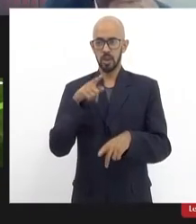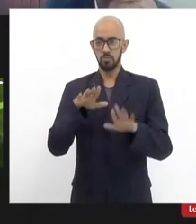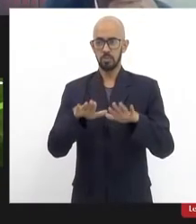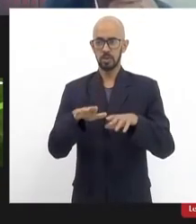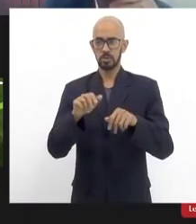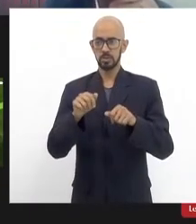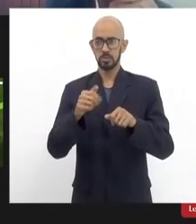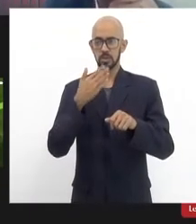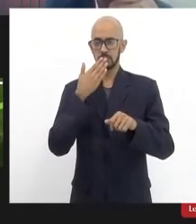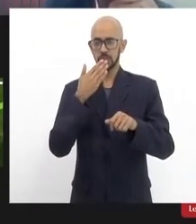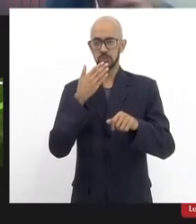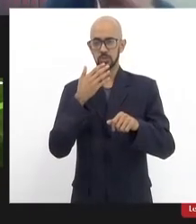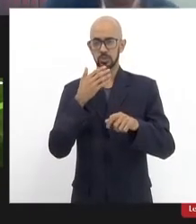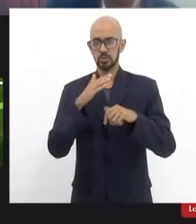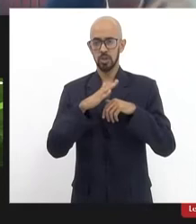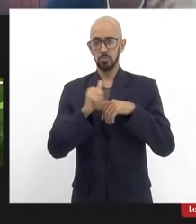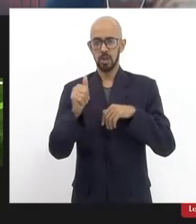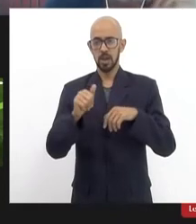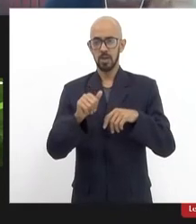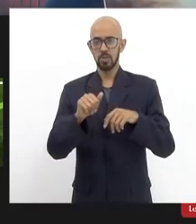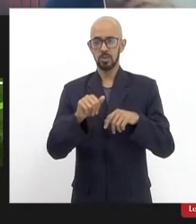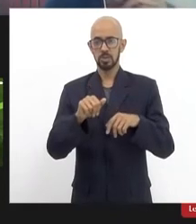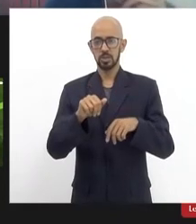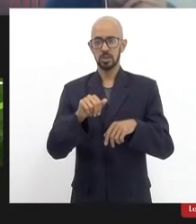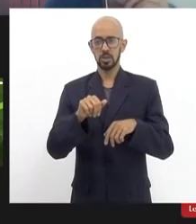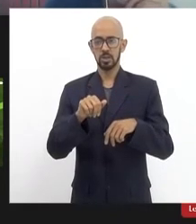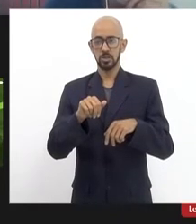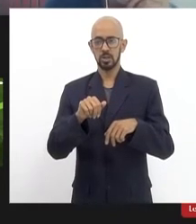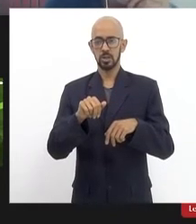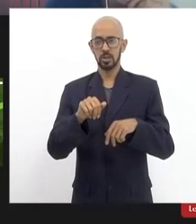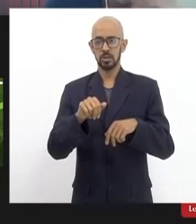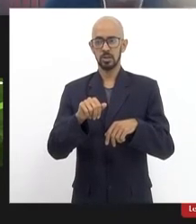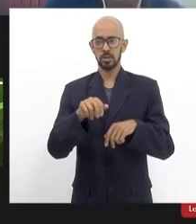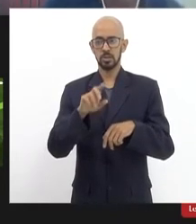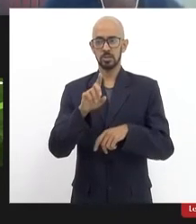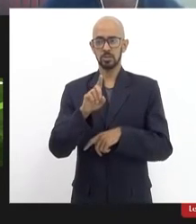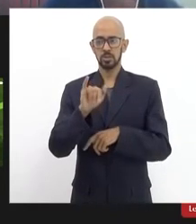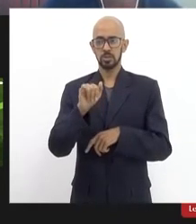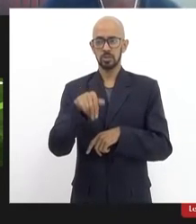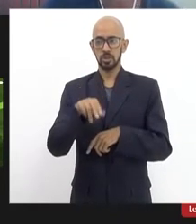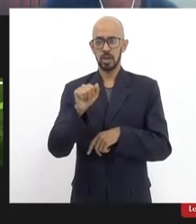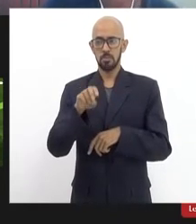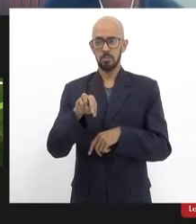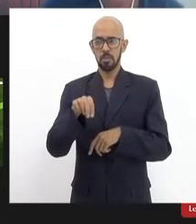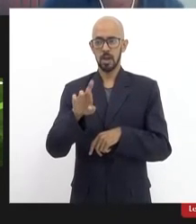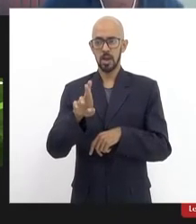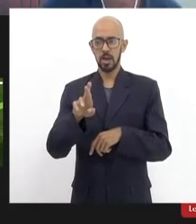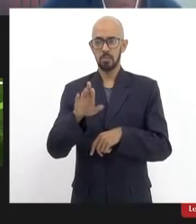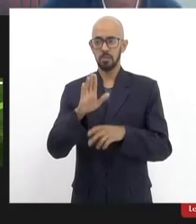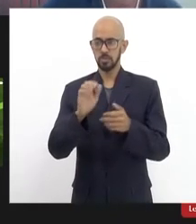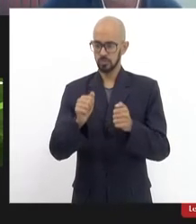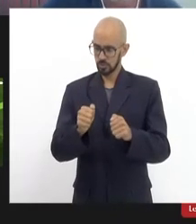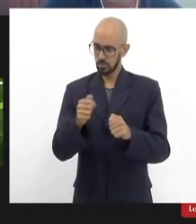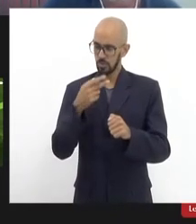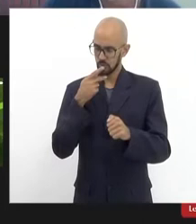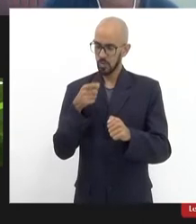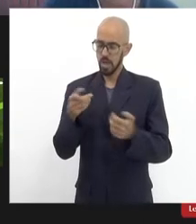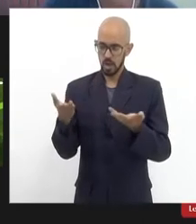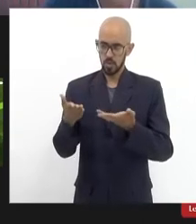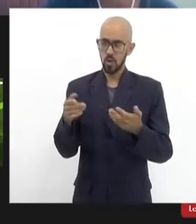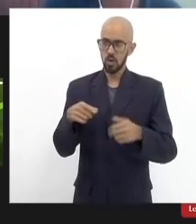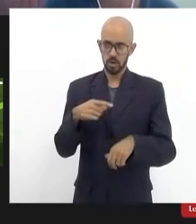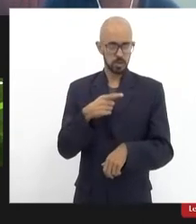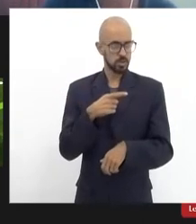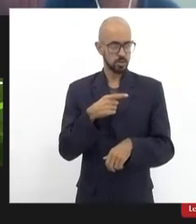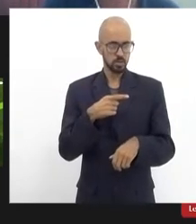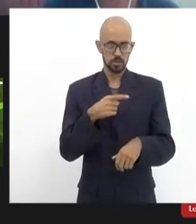a reverenda Inamar de Souza mas o eu chame ela você pode falar agora se você preferir não